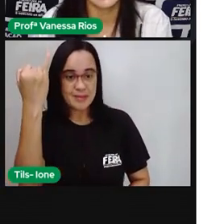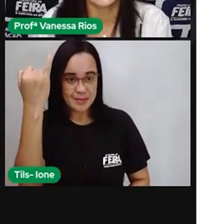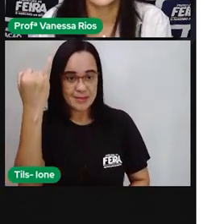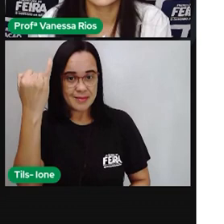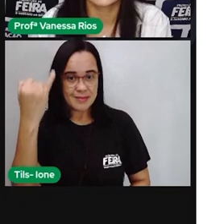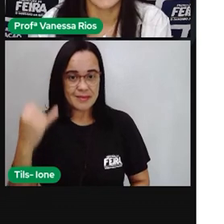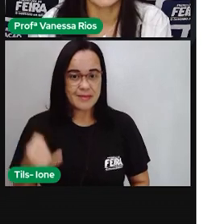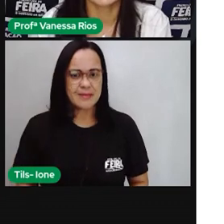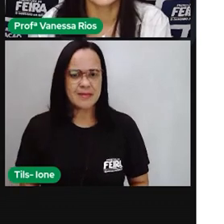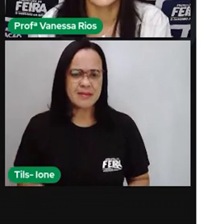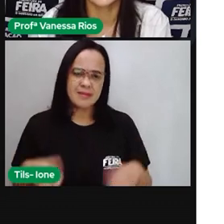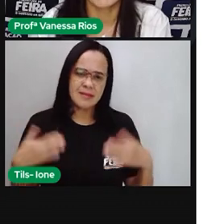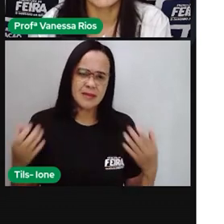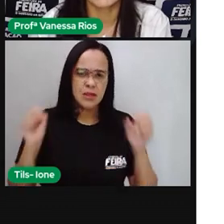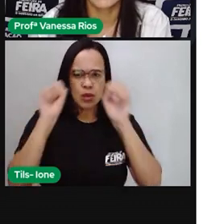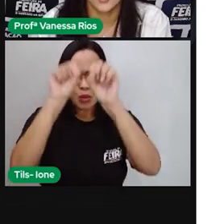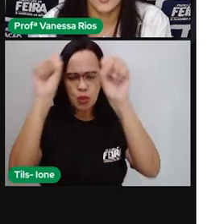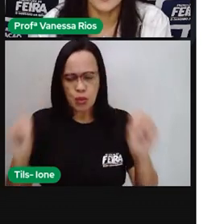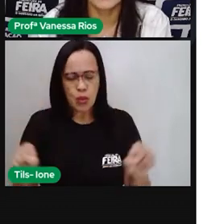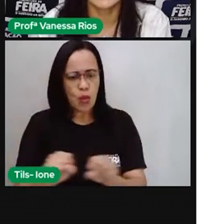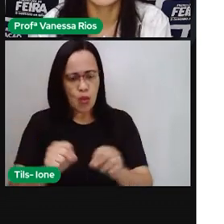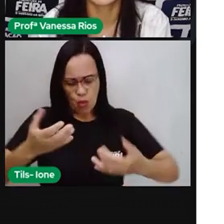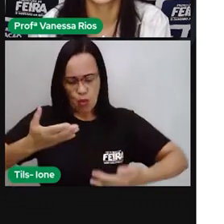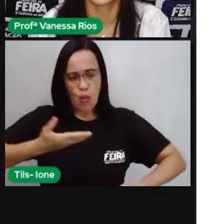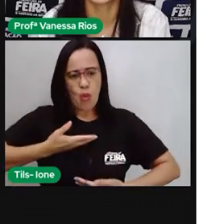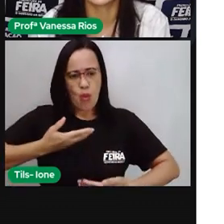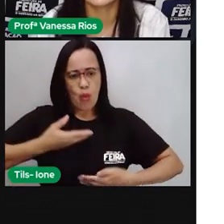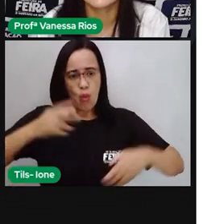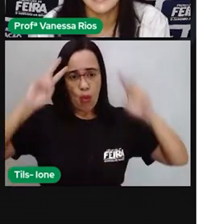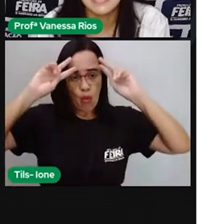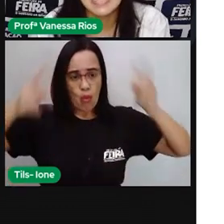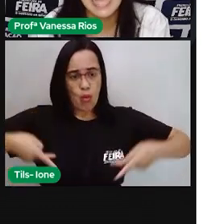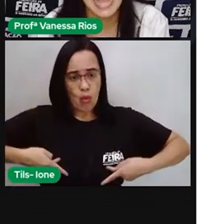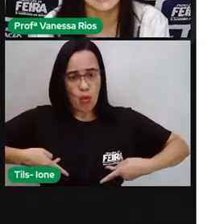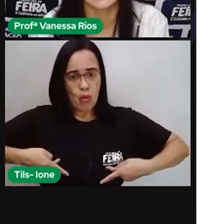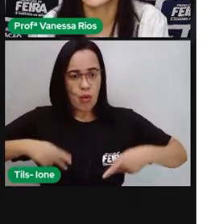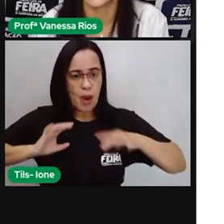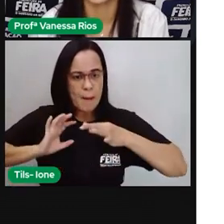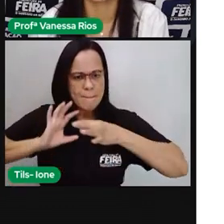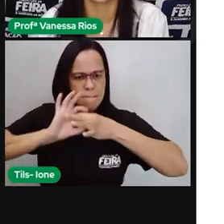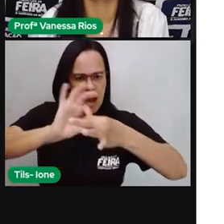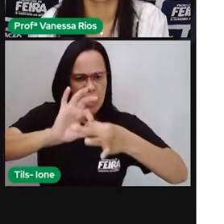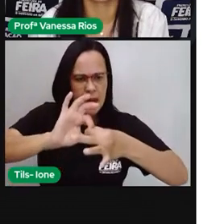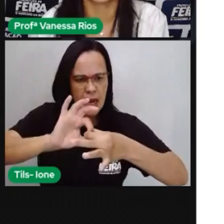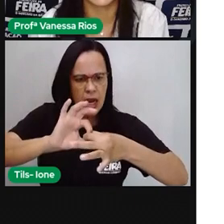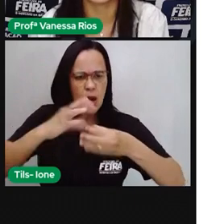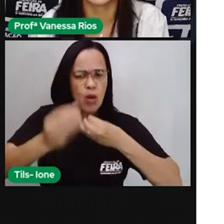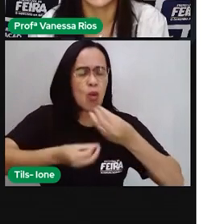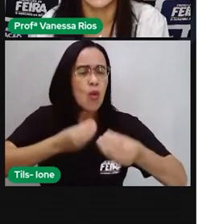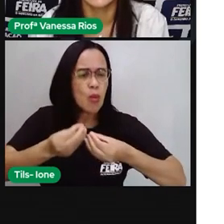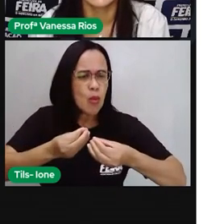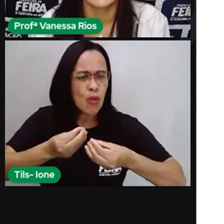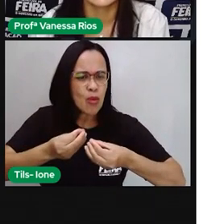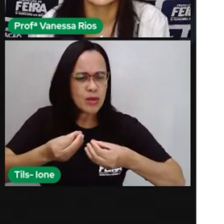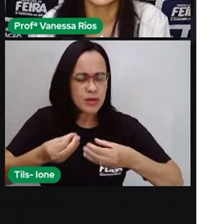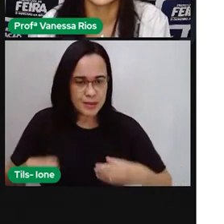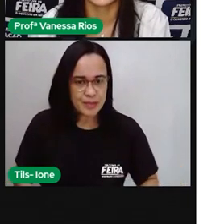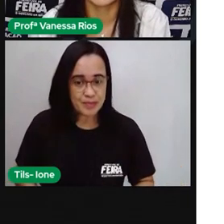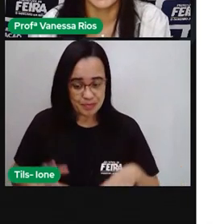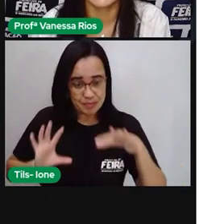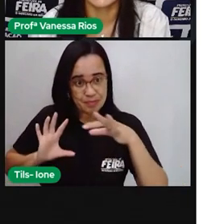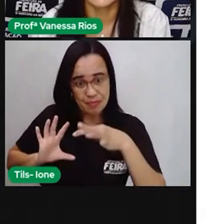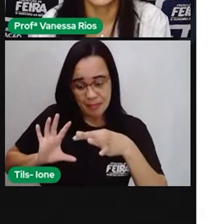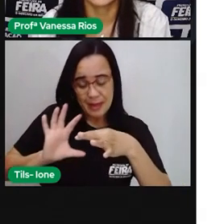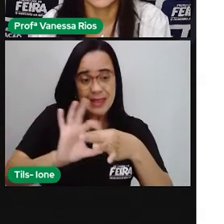E aí a gente sabe que os sistemas do corpo humano estão interligados. O quer dizer interligados, né? Eles